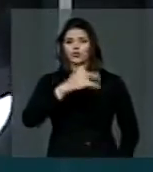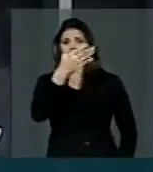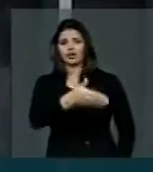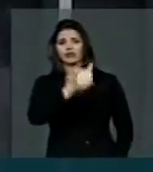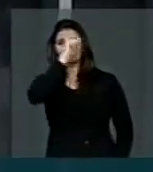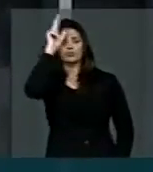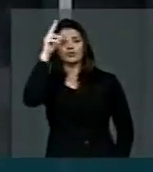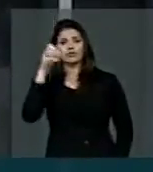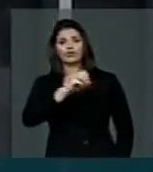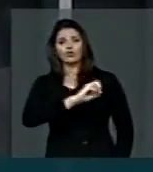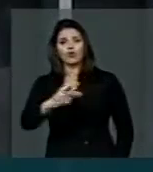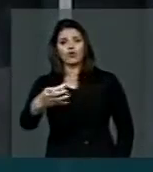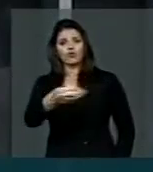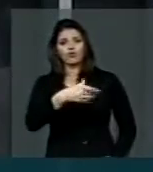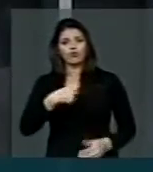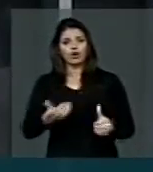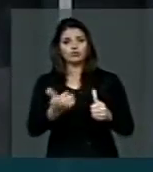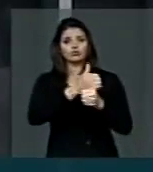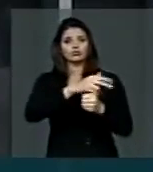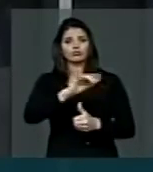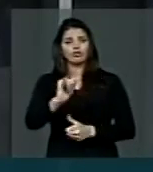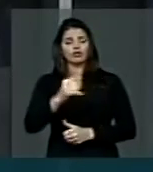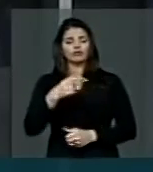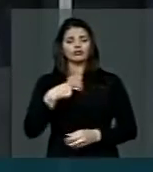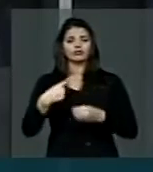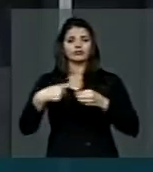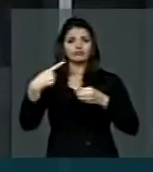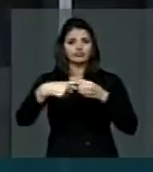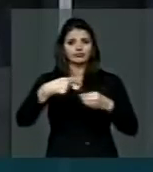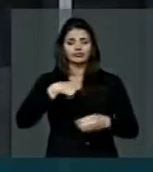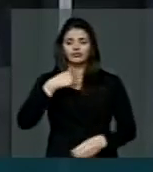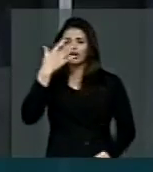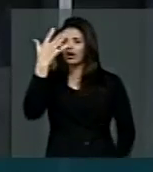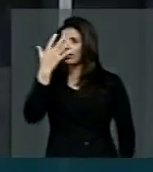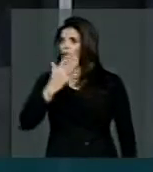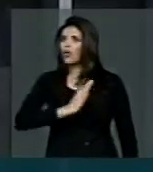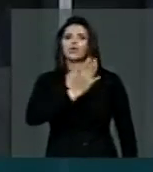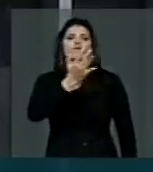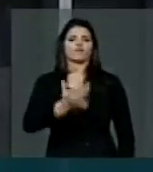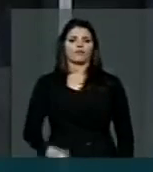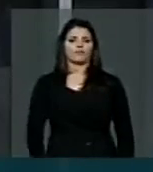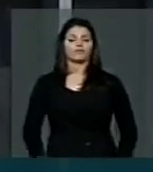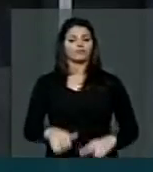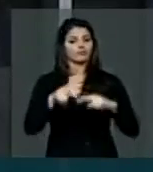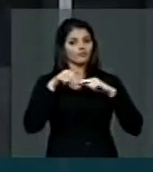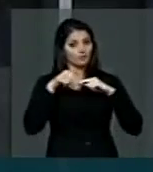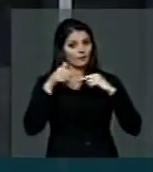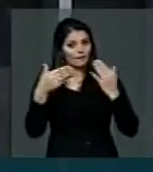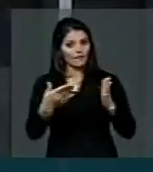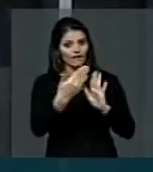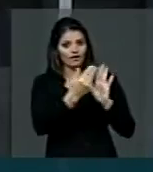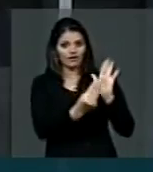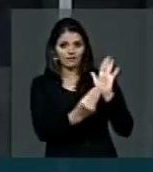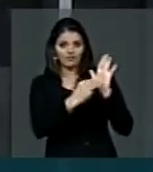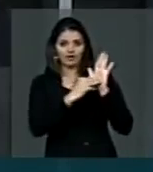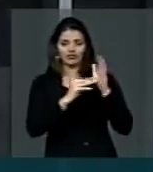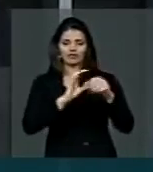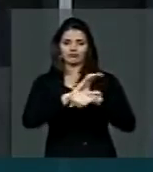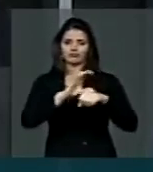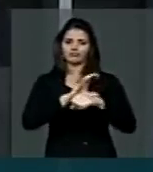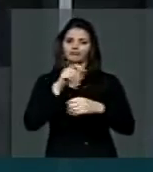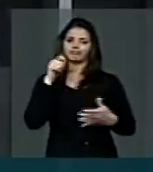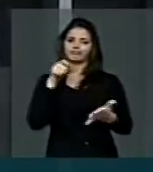prefeito que assume assume a situação em estado lastimável por isso essa emenda constitucional